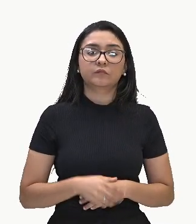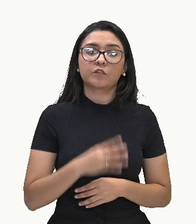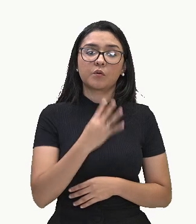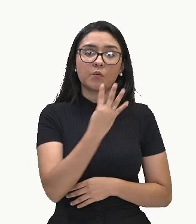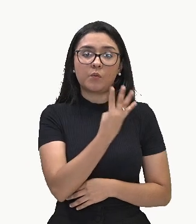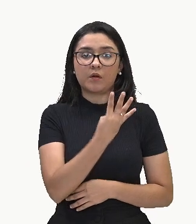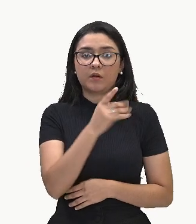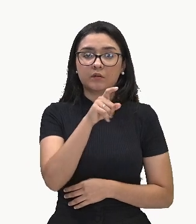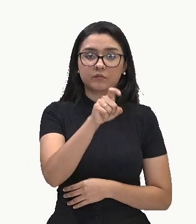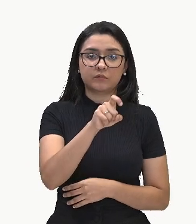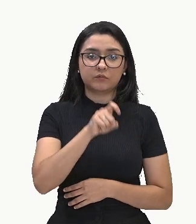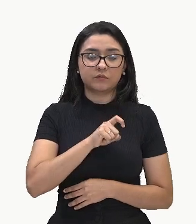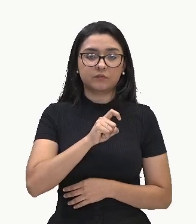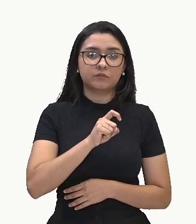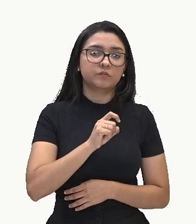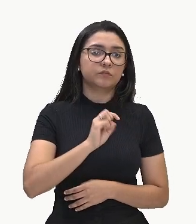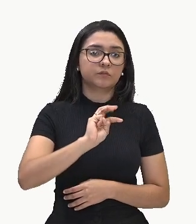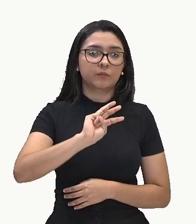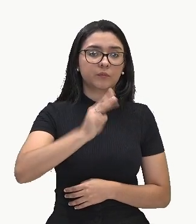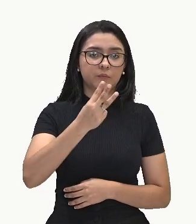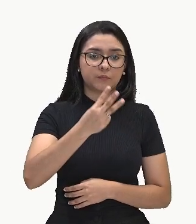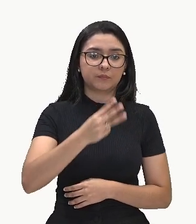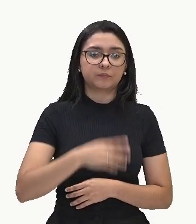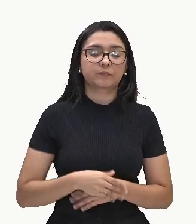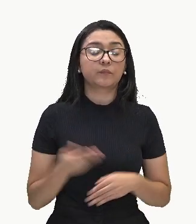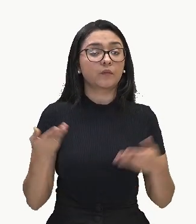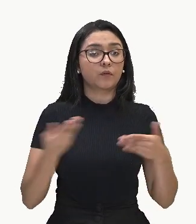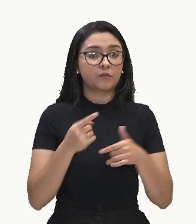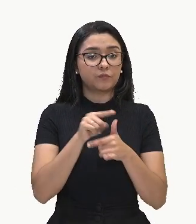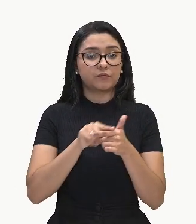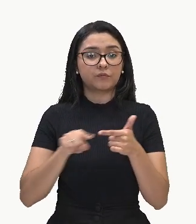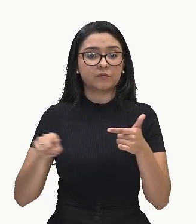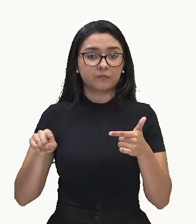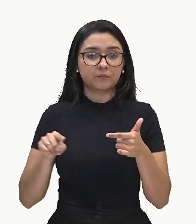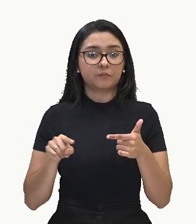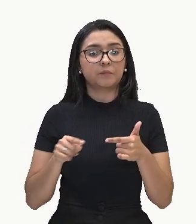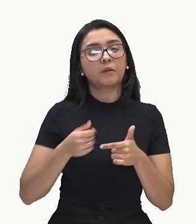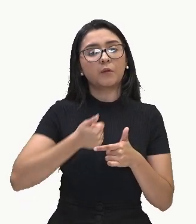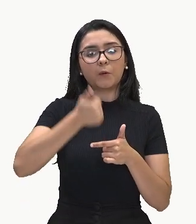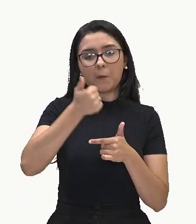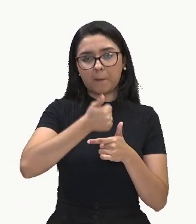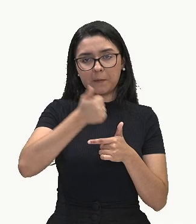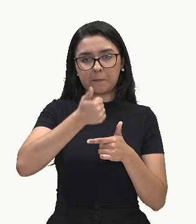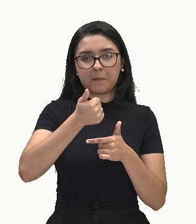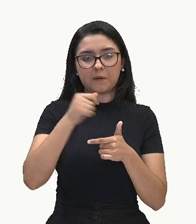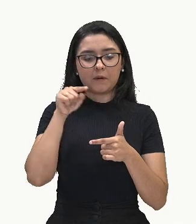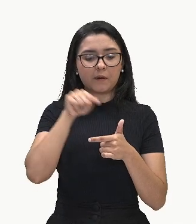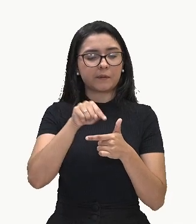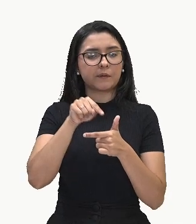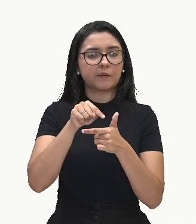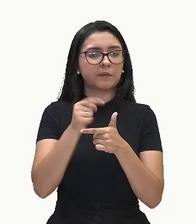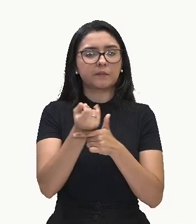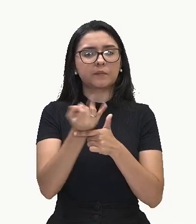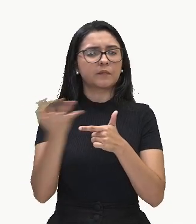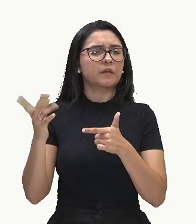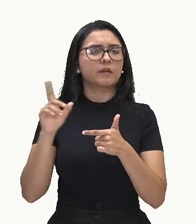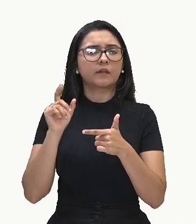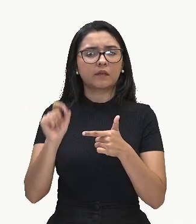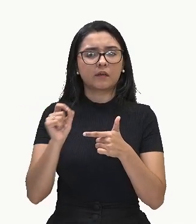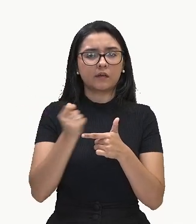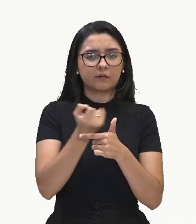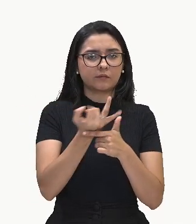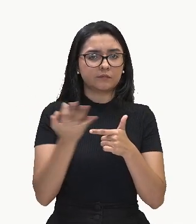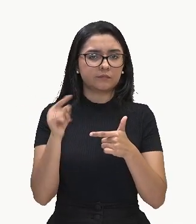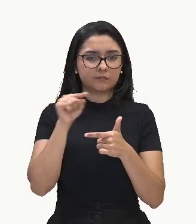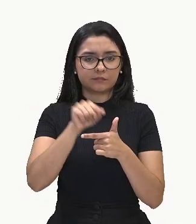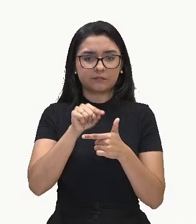4X³, tá? Vamos dividir ele, ó, pelo primeiro termo do divisor. Quem é o meu primeiro termo do divisor?